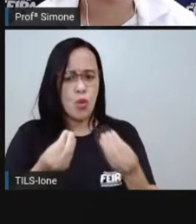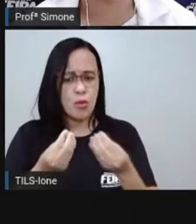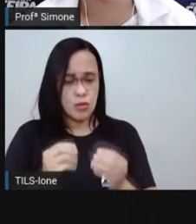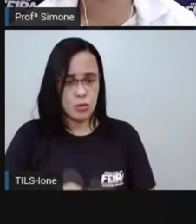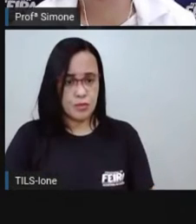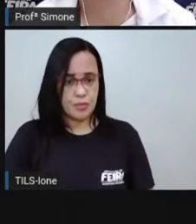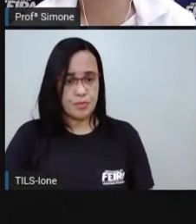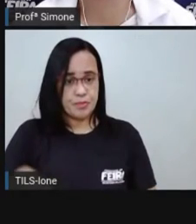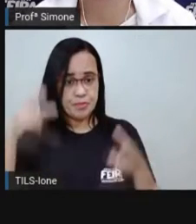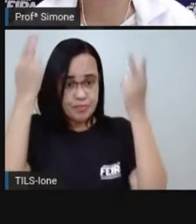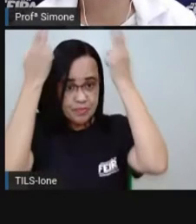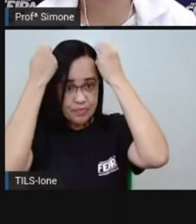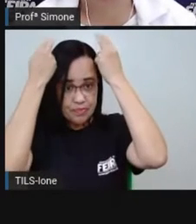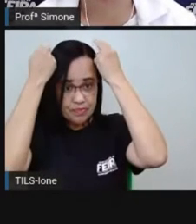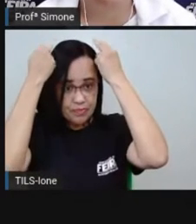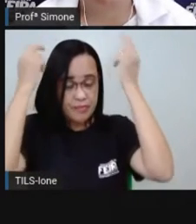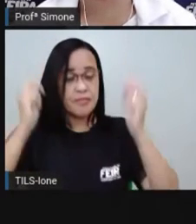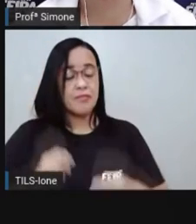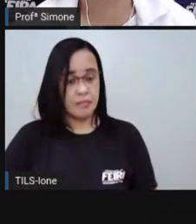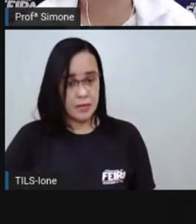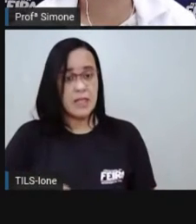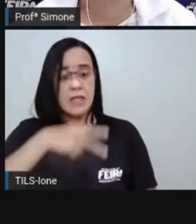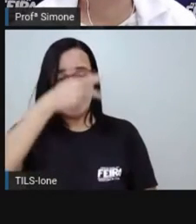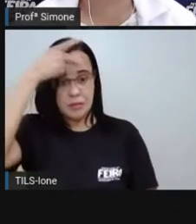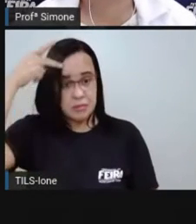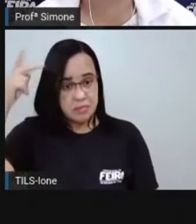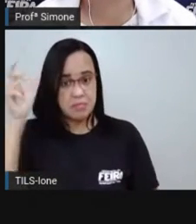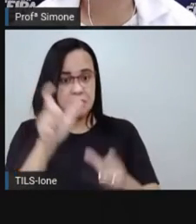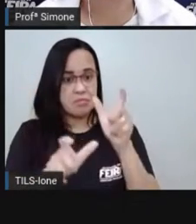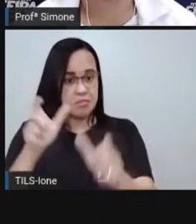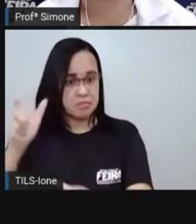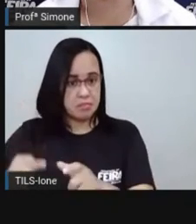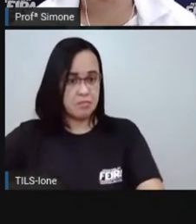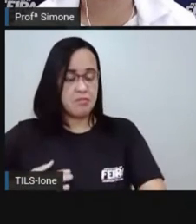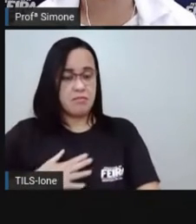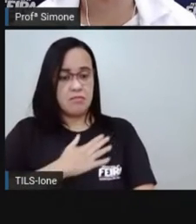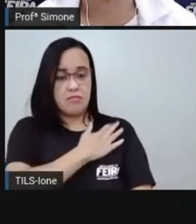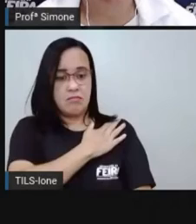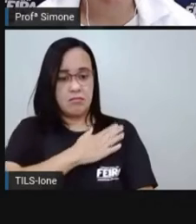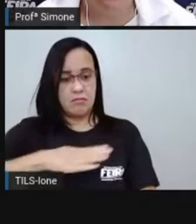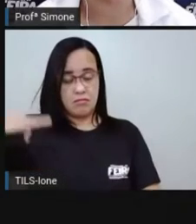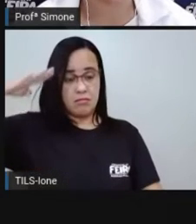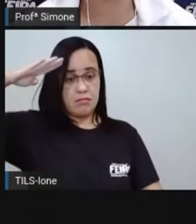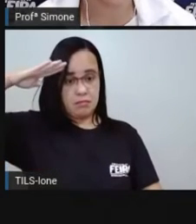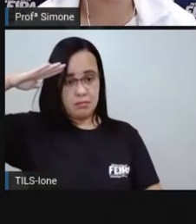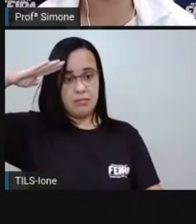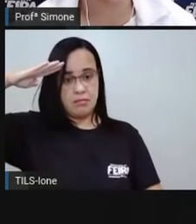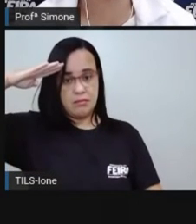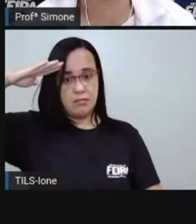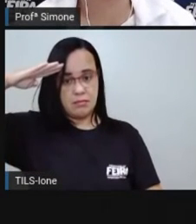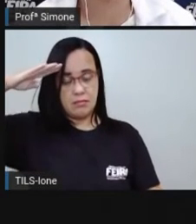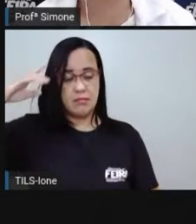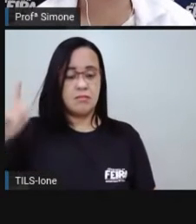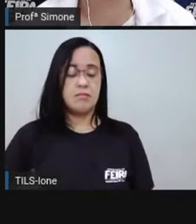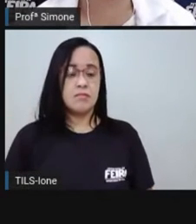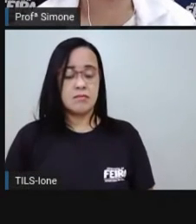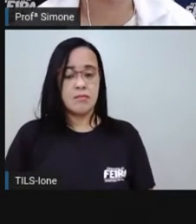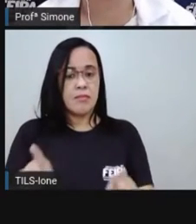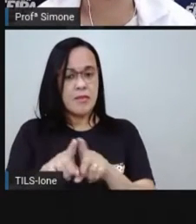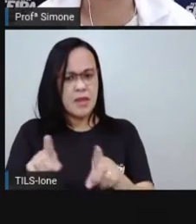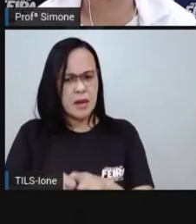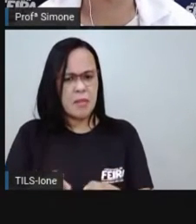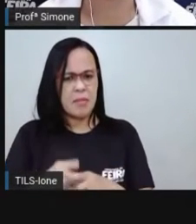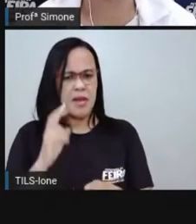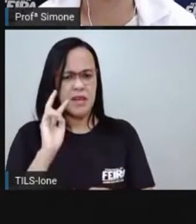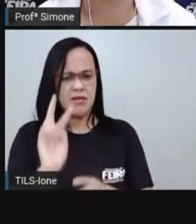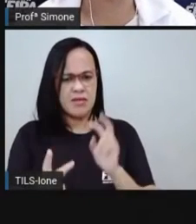cavalos, os militares, os canhões que estão apontados aí para o ar, fazendo a